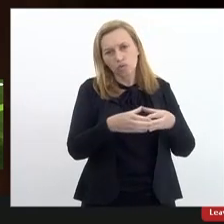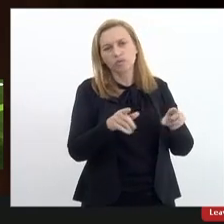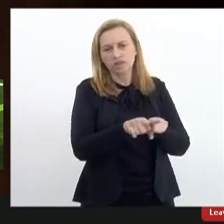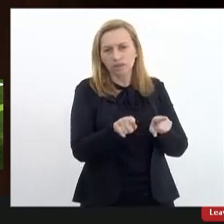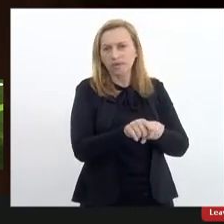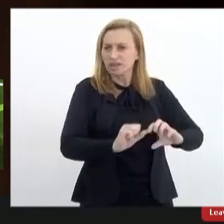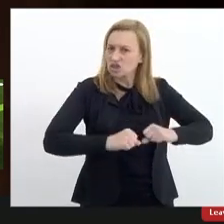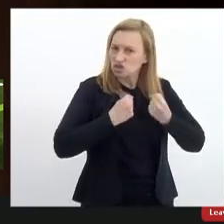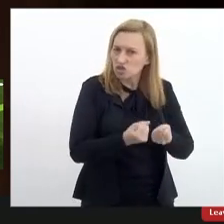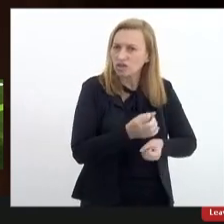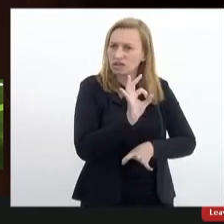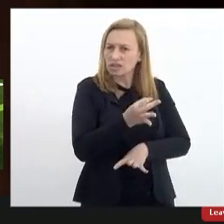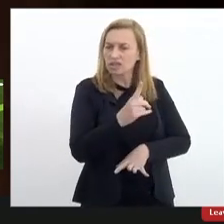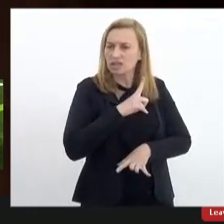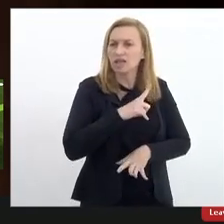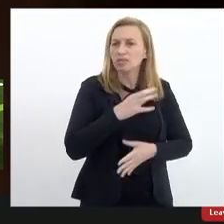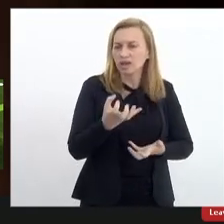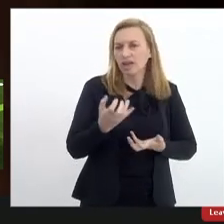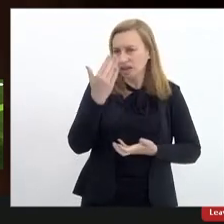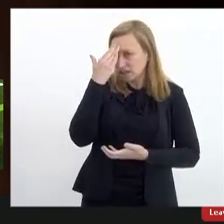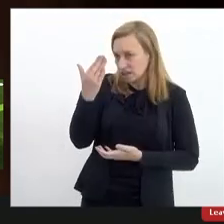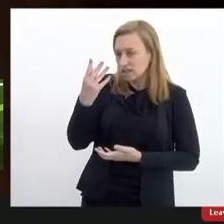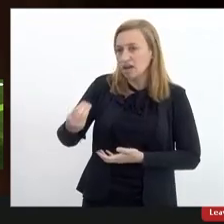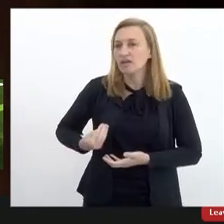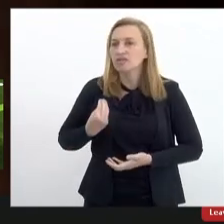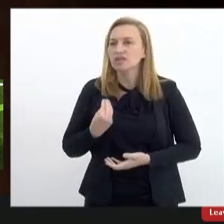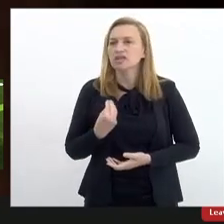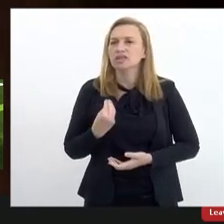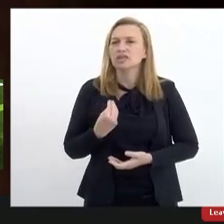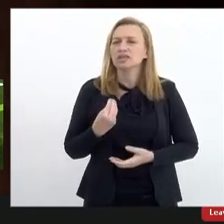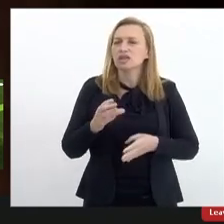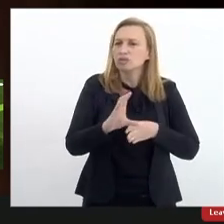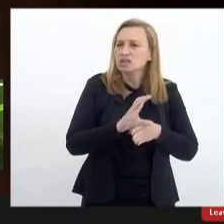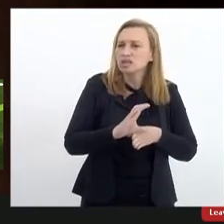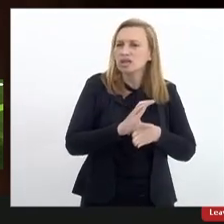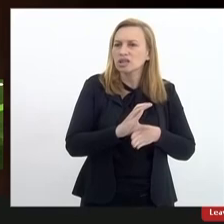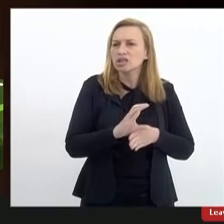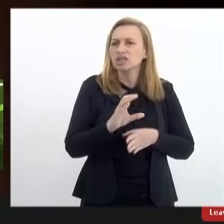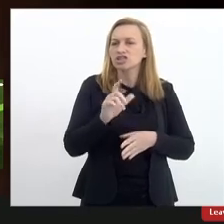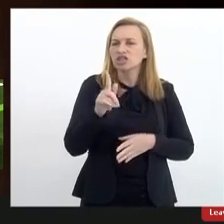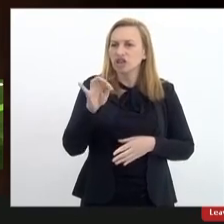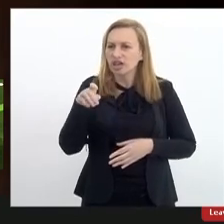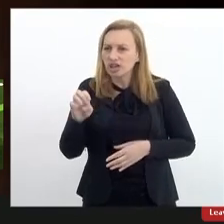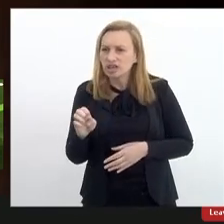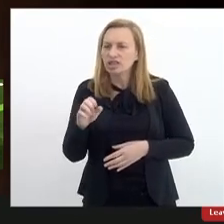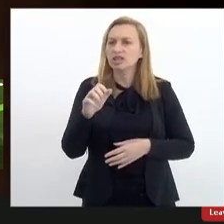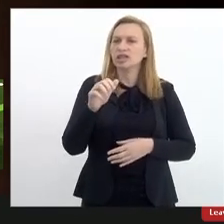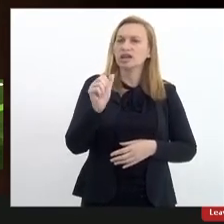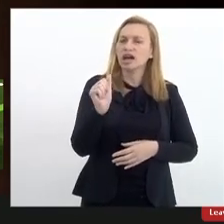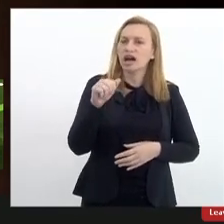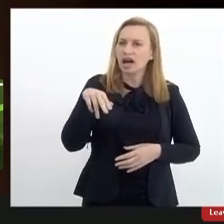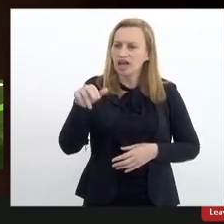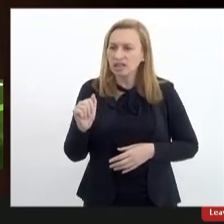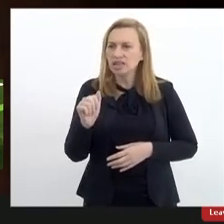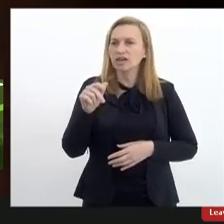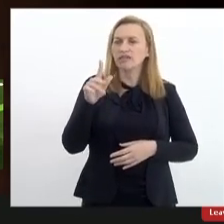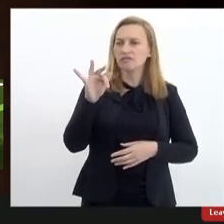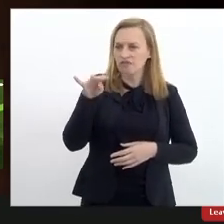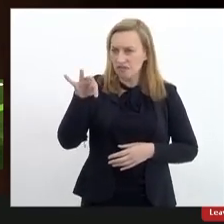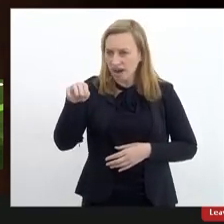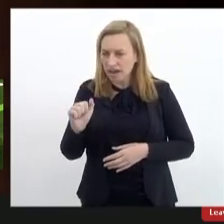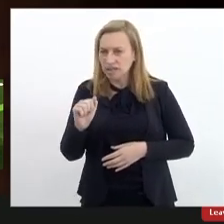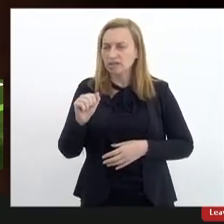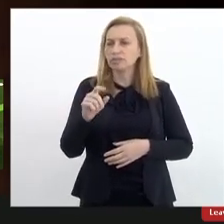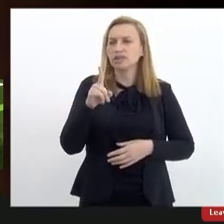certeza disso quero agradecer especialmente a presença das conselheiras de jane ana carina fátima elisângela dos